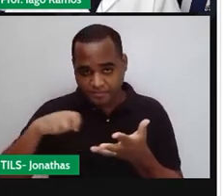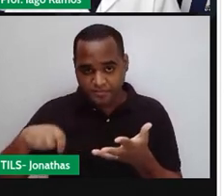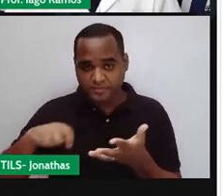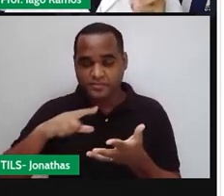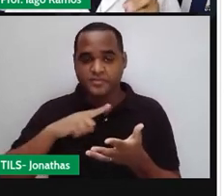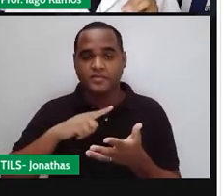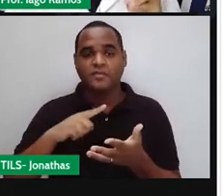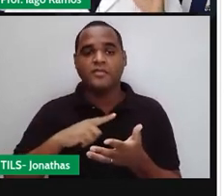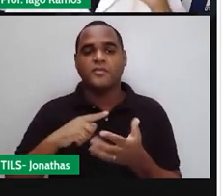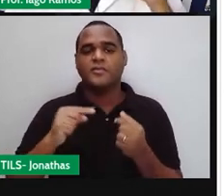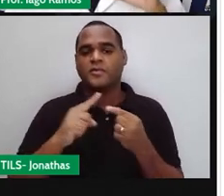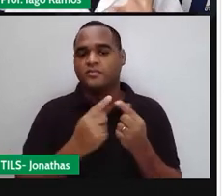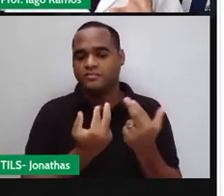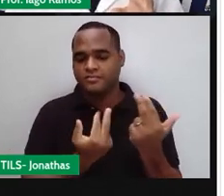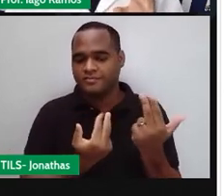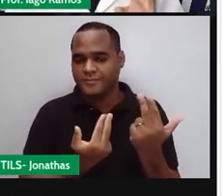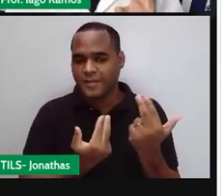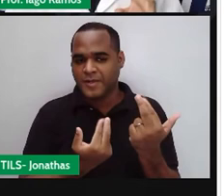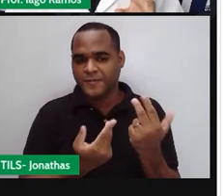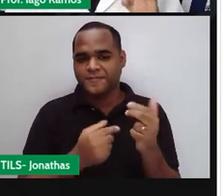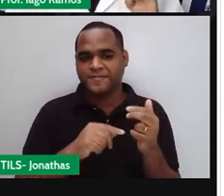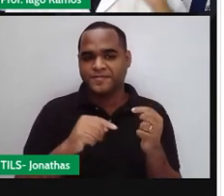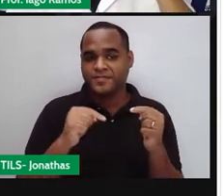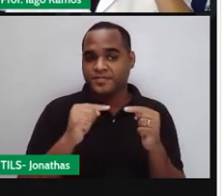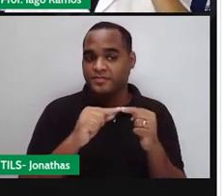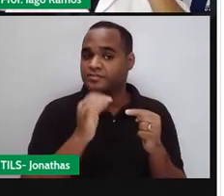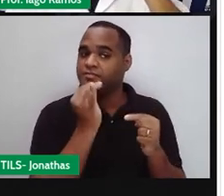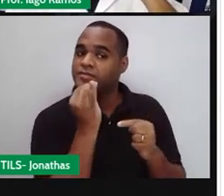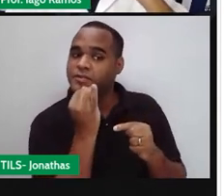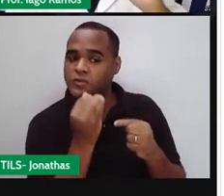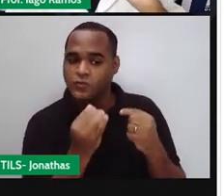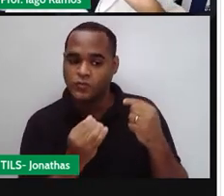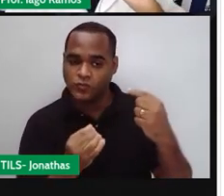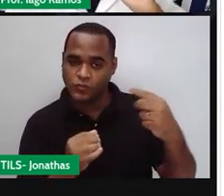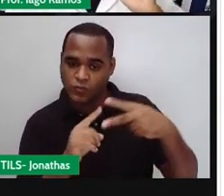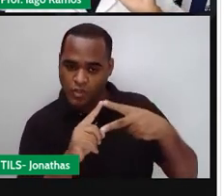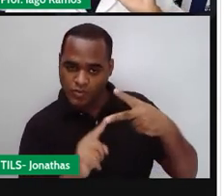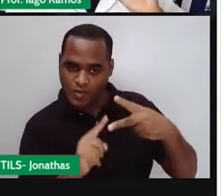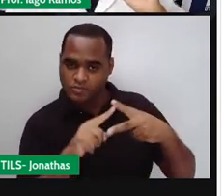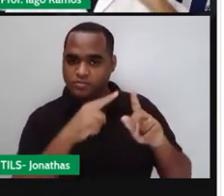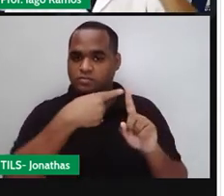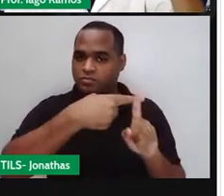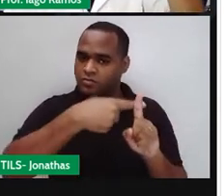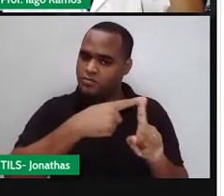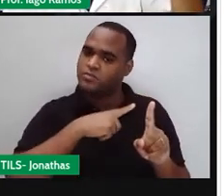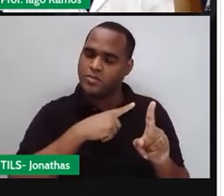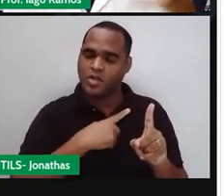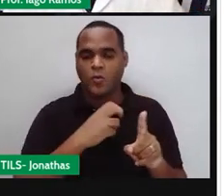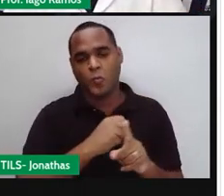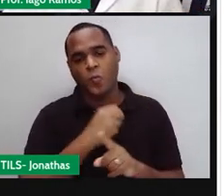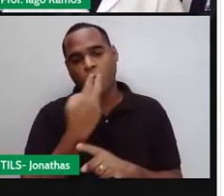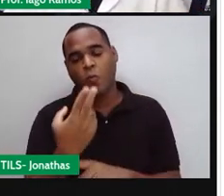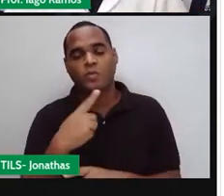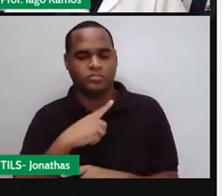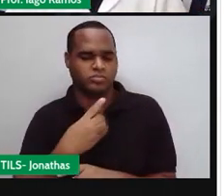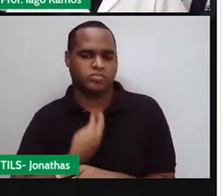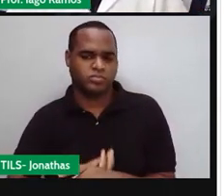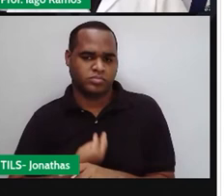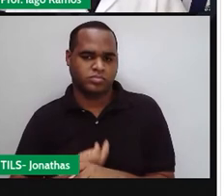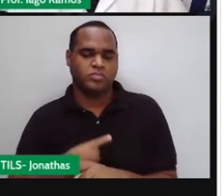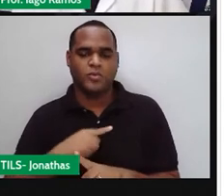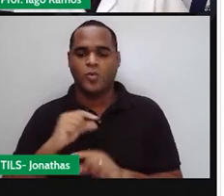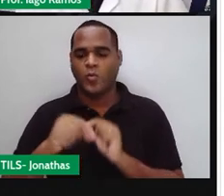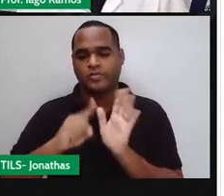sinais iguais, entenda sinais iguais quando os dois forem positivos, ou os dois forem